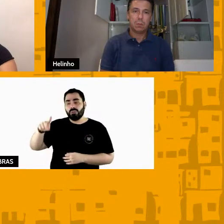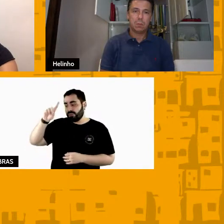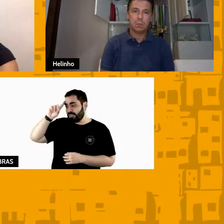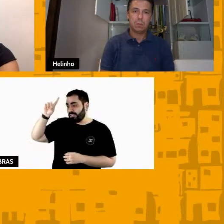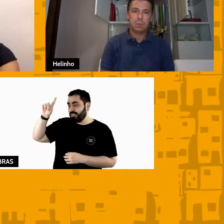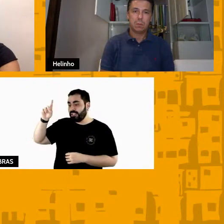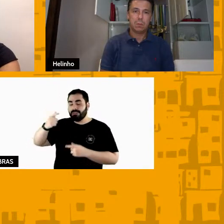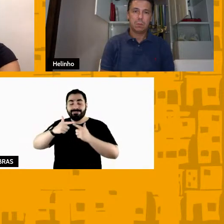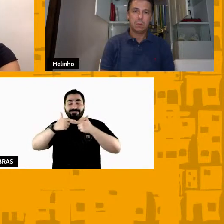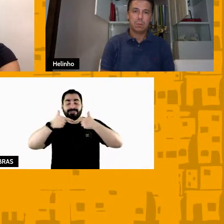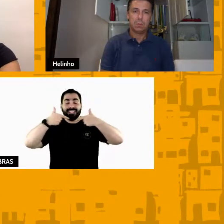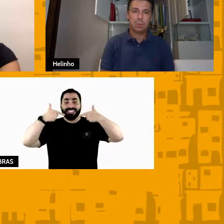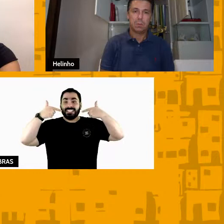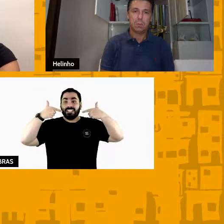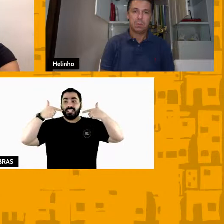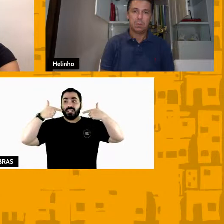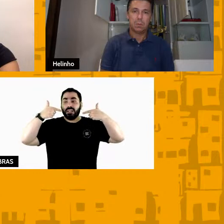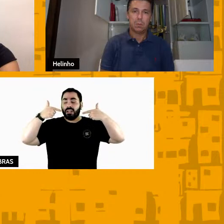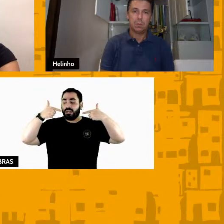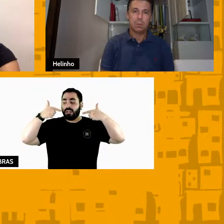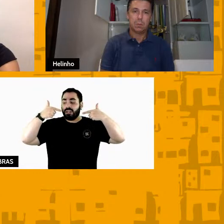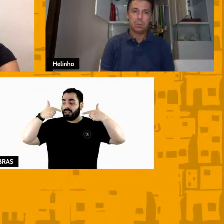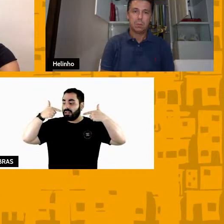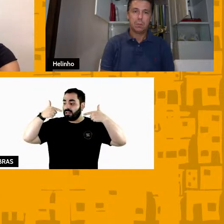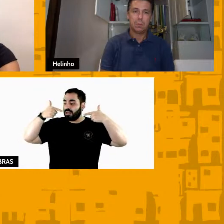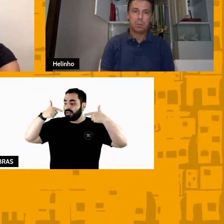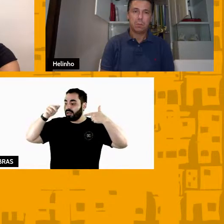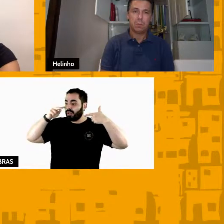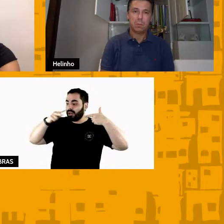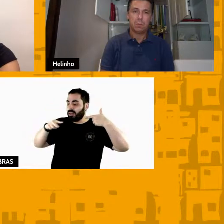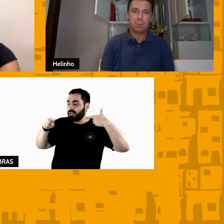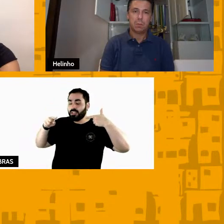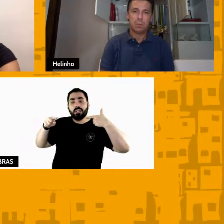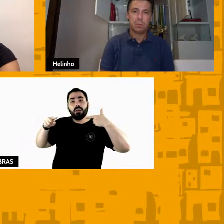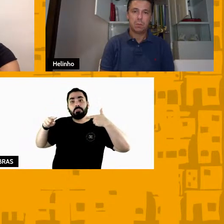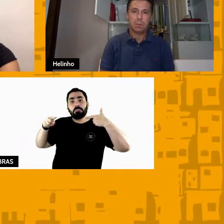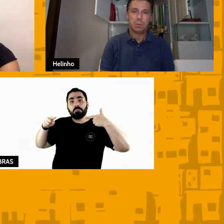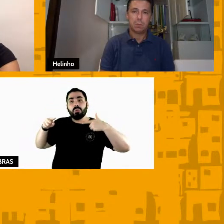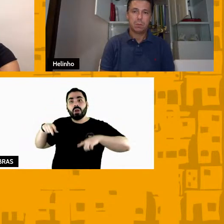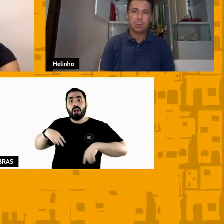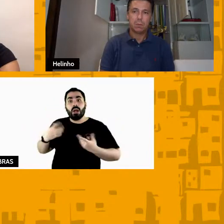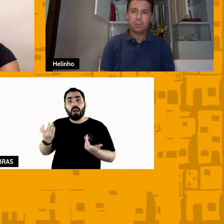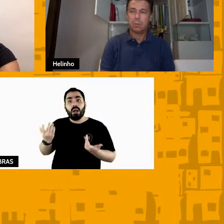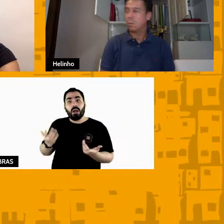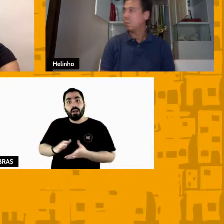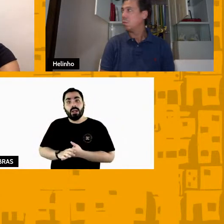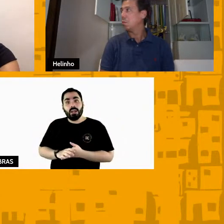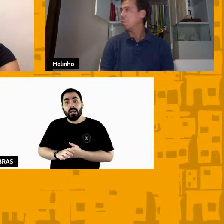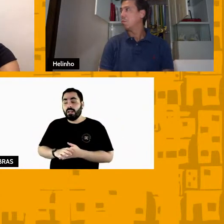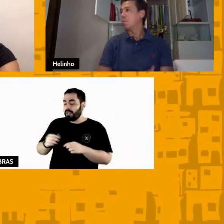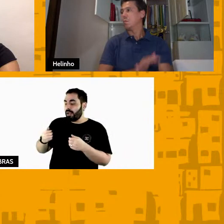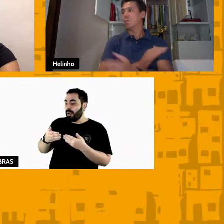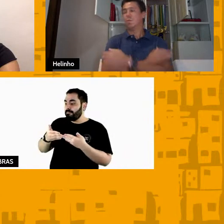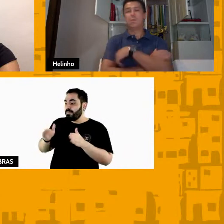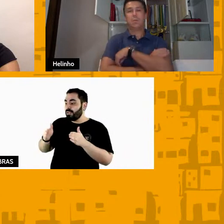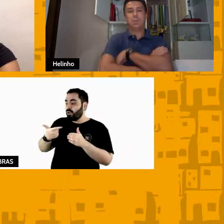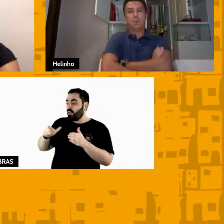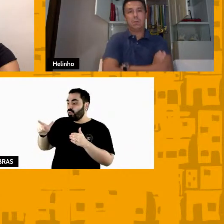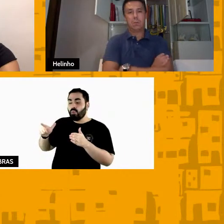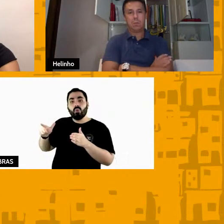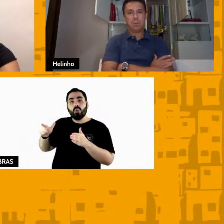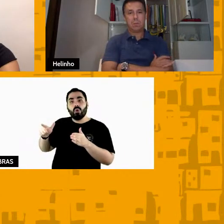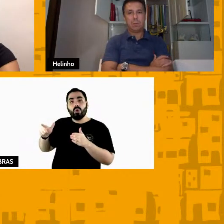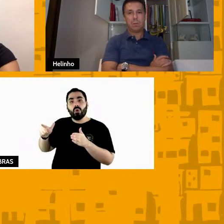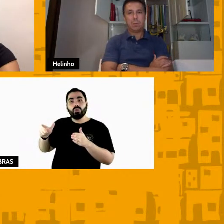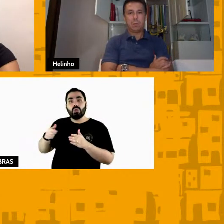tamanho que o chefe dele ia abrir um outro um outro restaurante e um outro hotel e ela ia ser a gerente